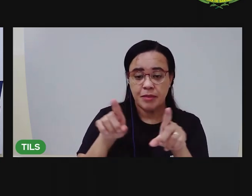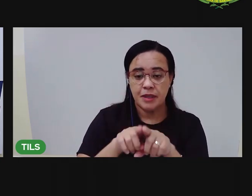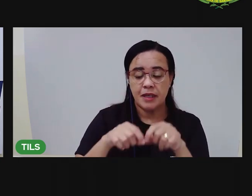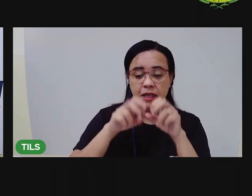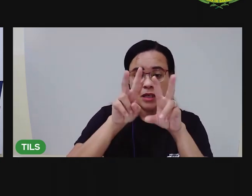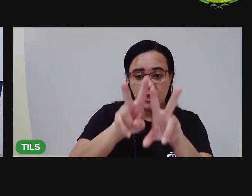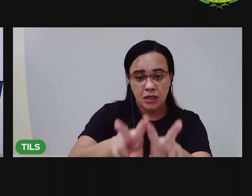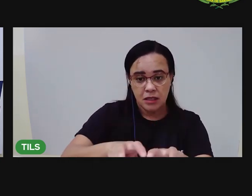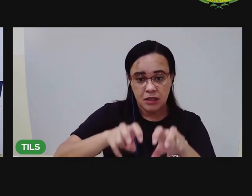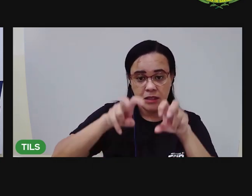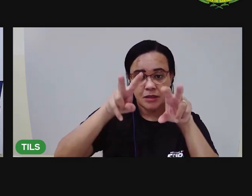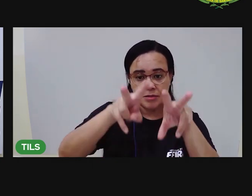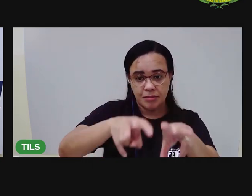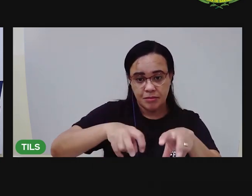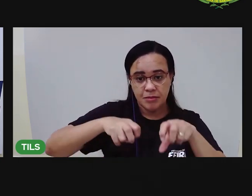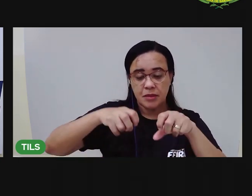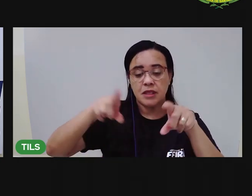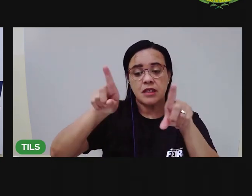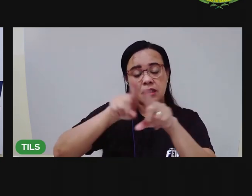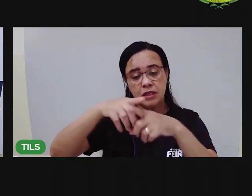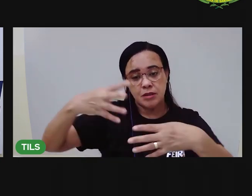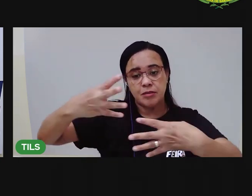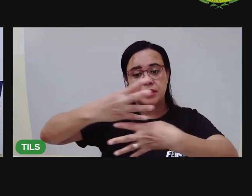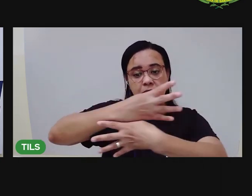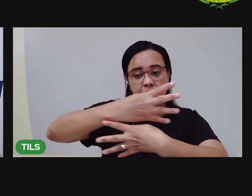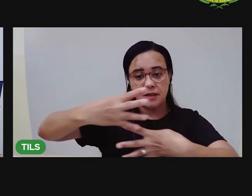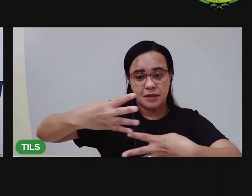quanto de ambientes urbanos.